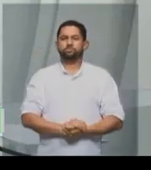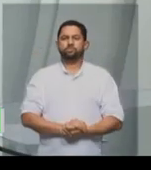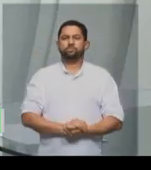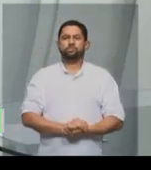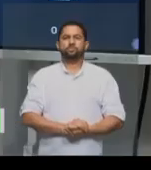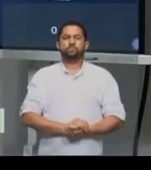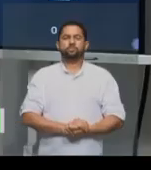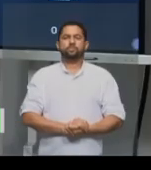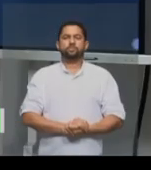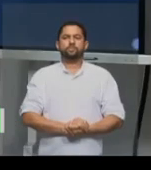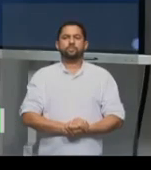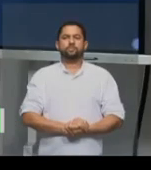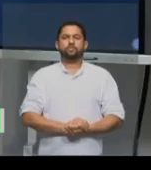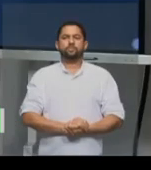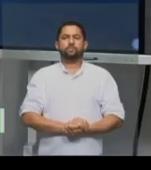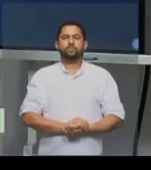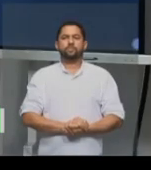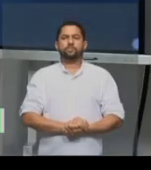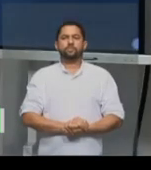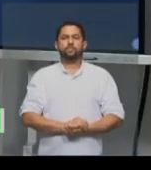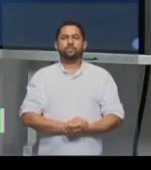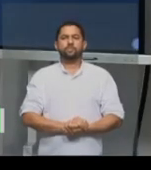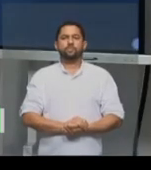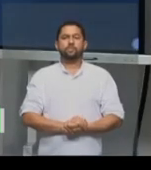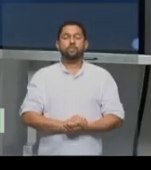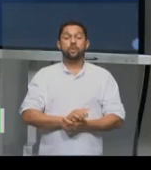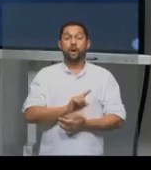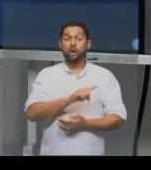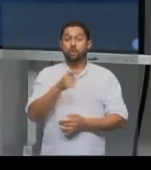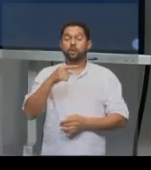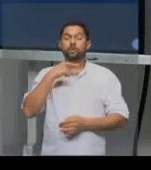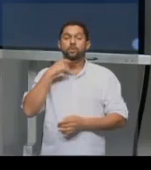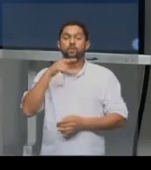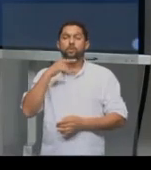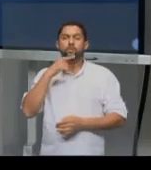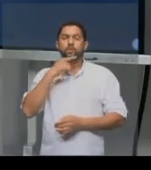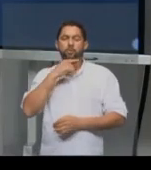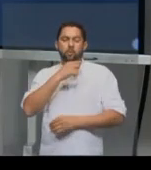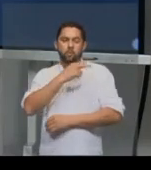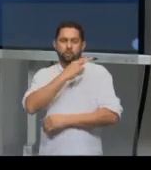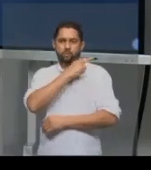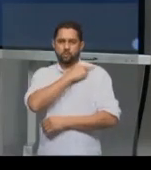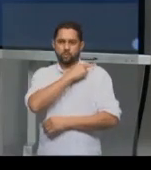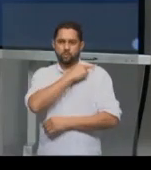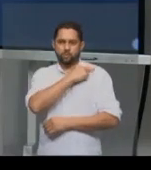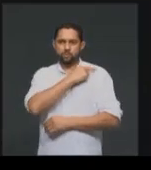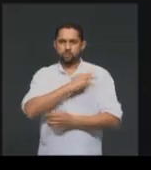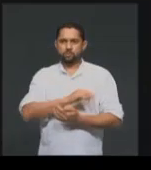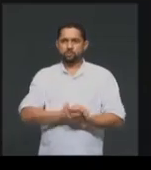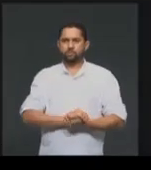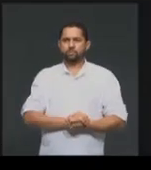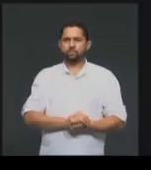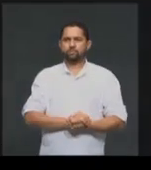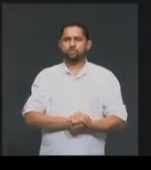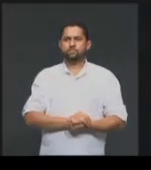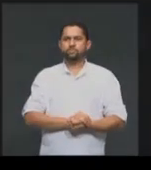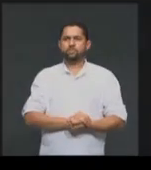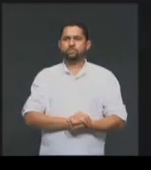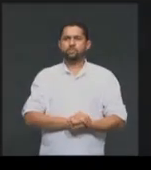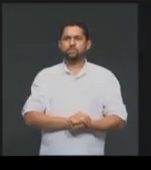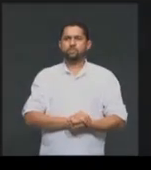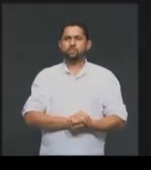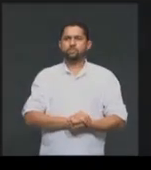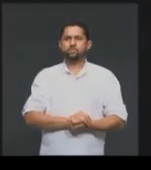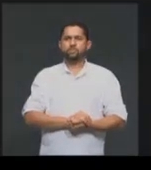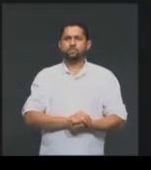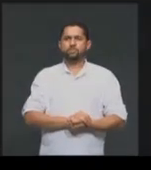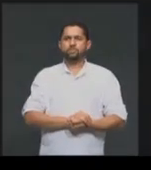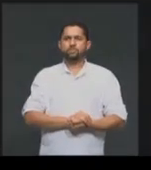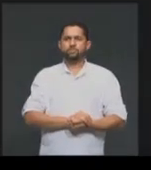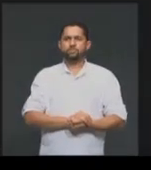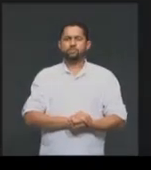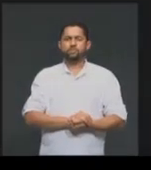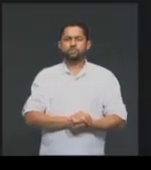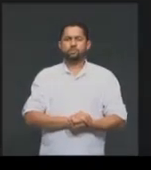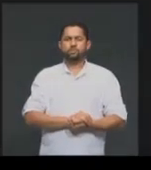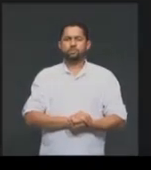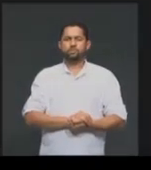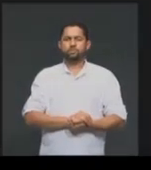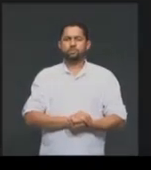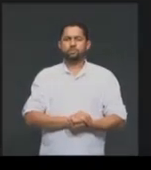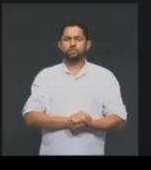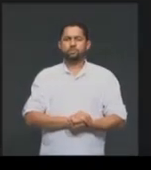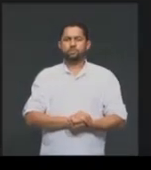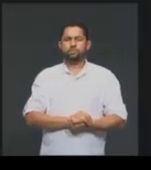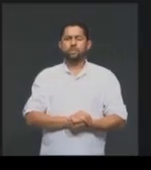Ok, obrigada. a nossa próxima dúvida do segundo ano. Havia distinção de tarefas entre os escravizados no